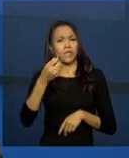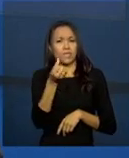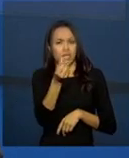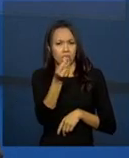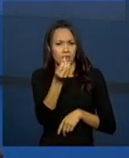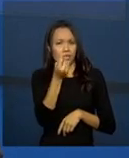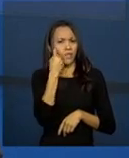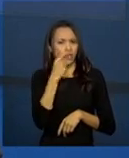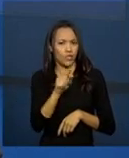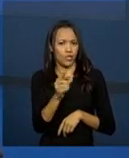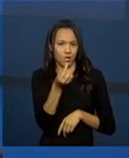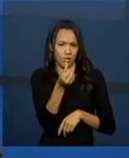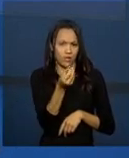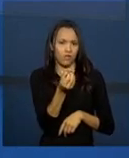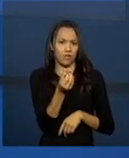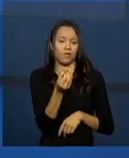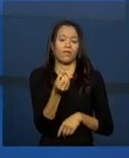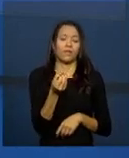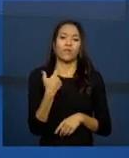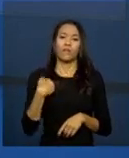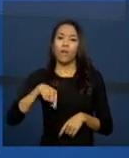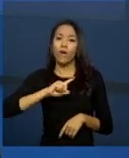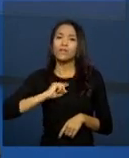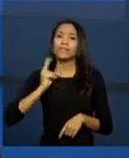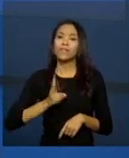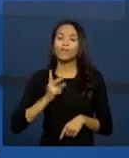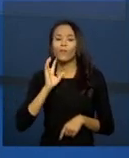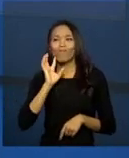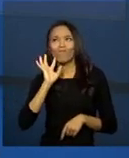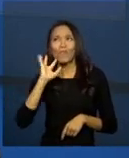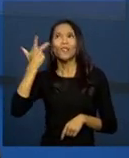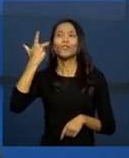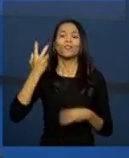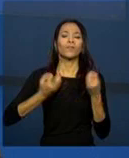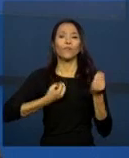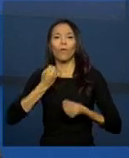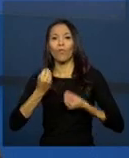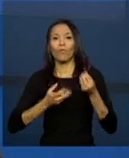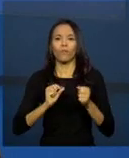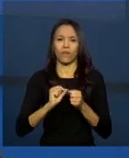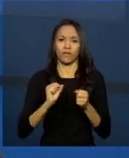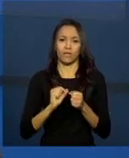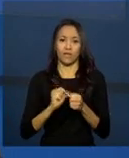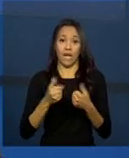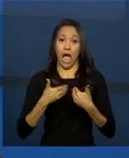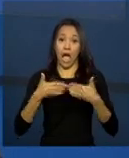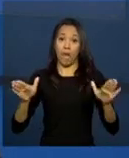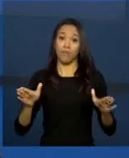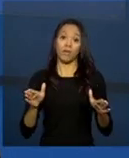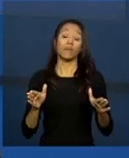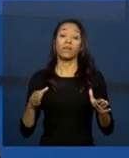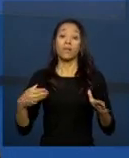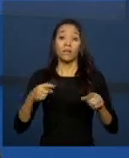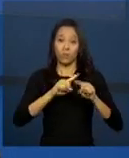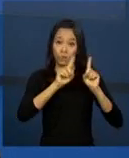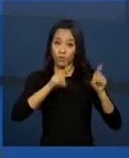Então, a gente está trabalhando, sim, para buscar uma solução para que seja possível abrir um prontuário para todas as famílias. Mas, hoje, nós ainda